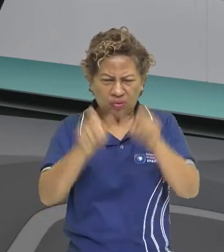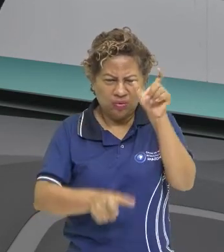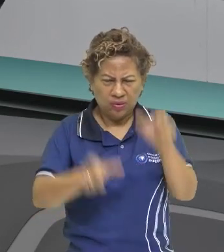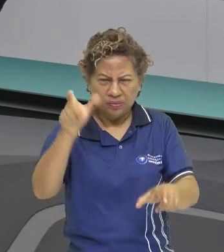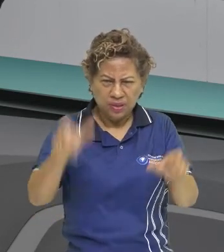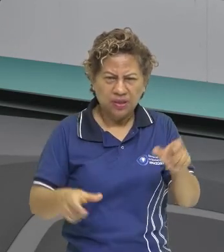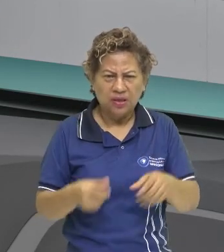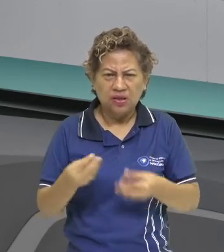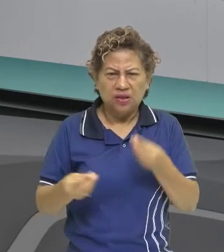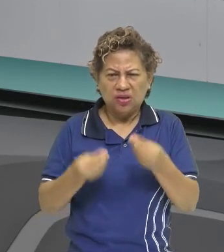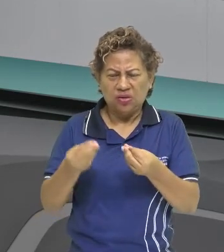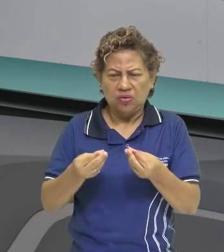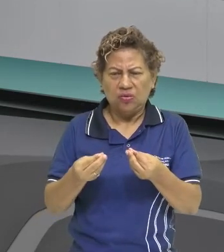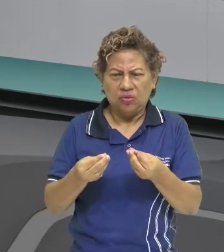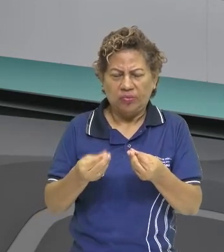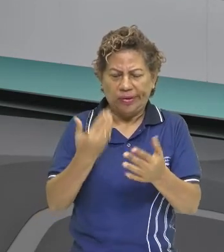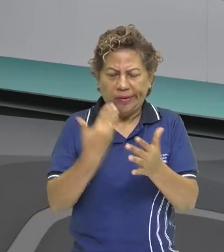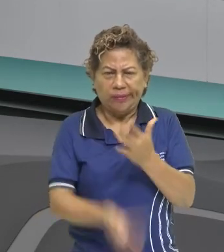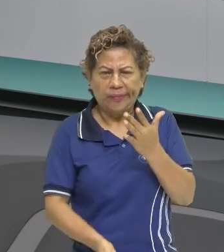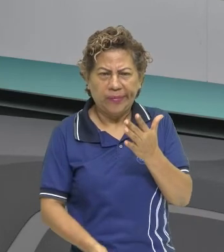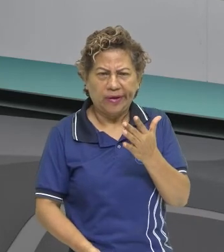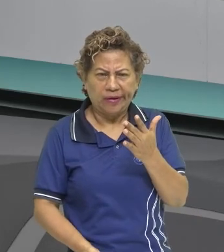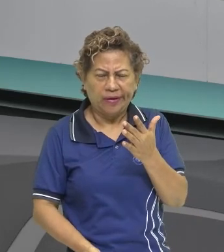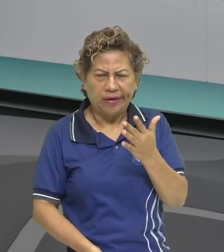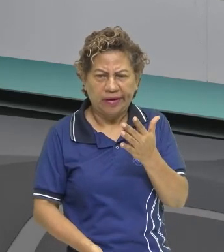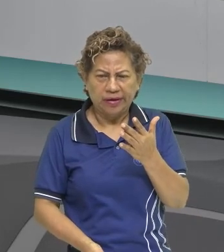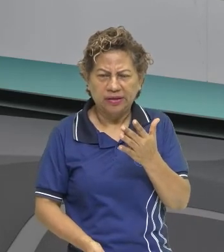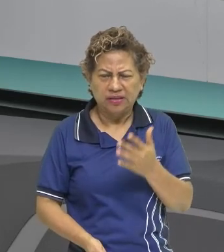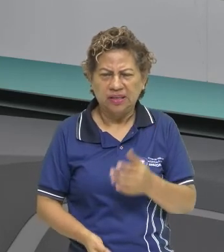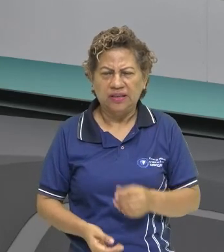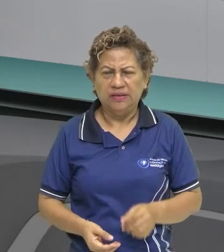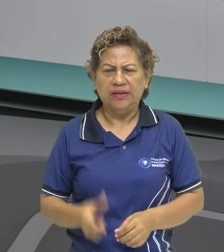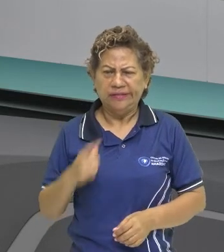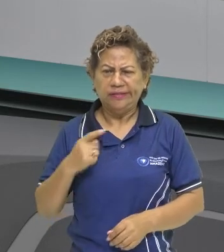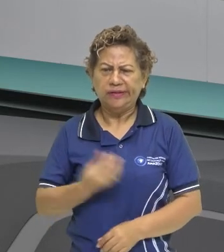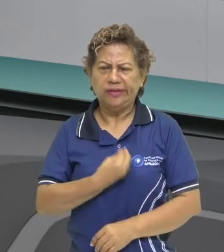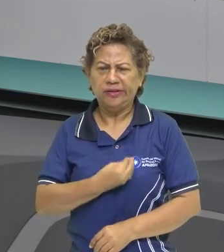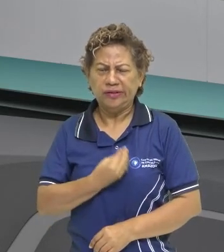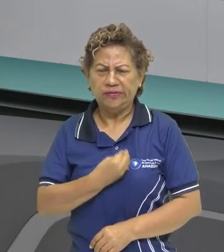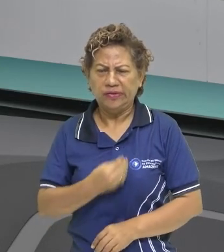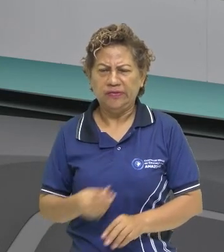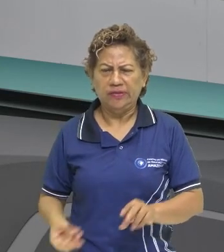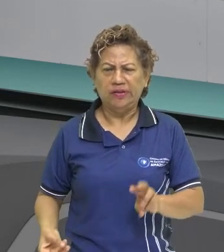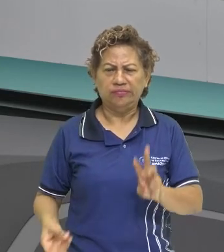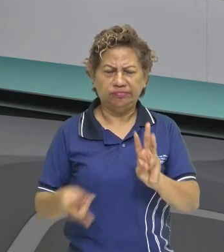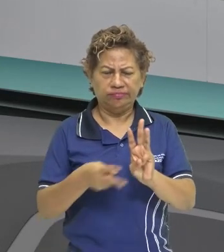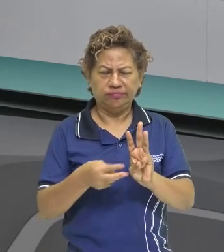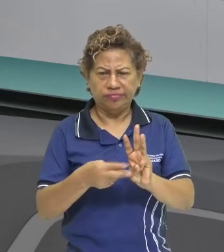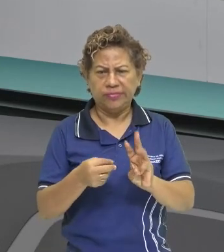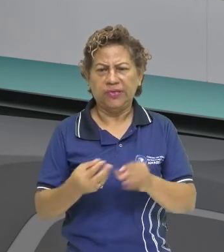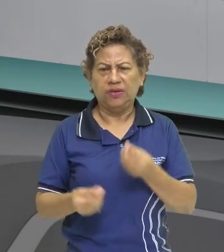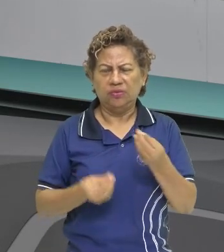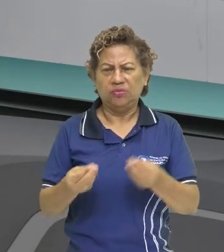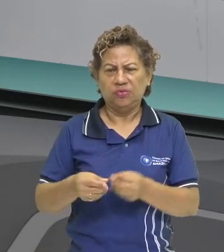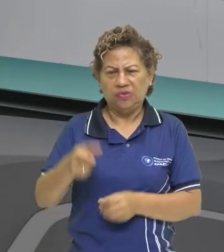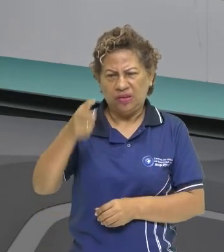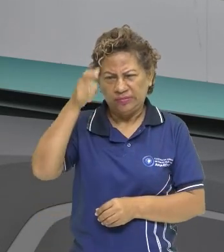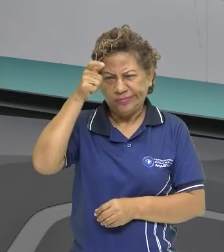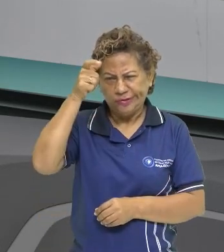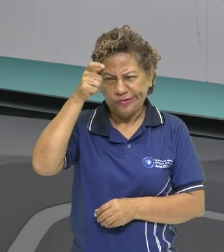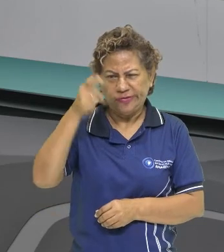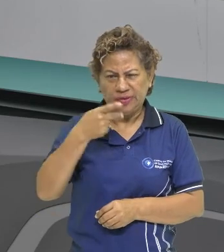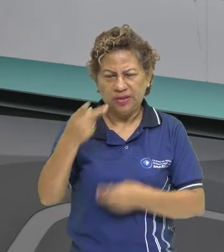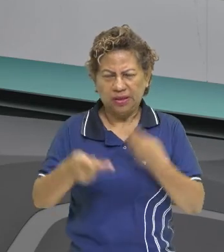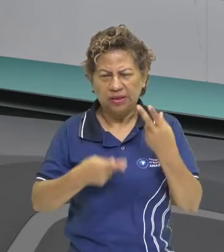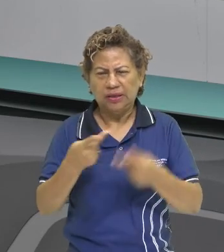a honra perder, para isso com os índios conviver. O demônio, o espírito dizendo que era bom fazer